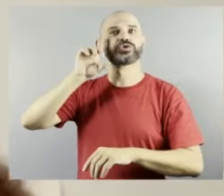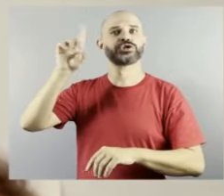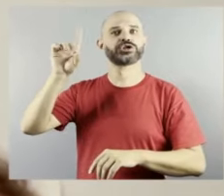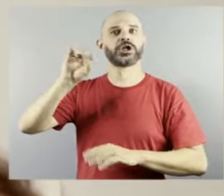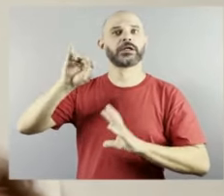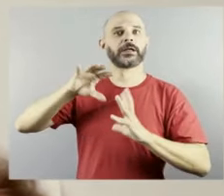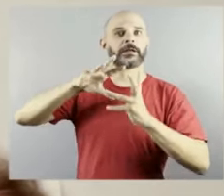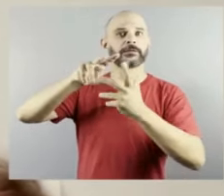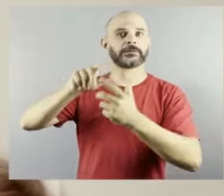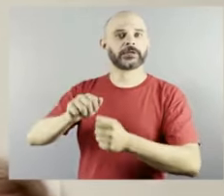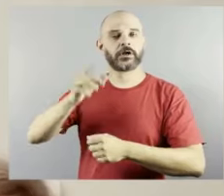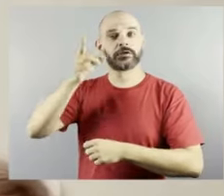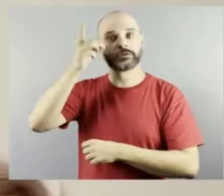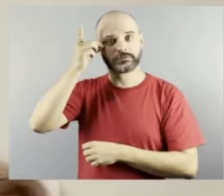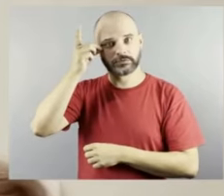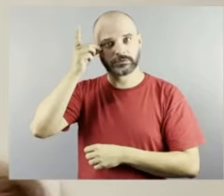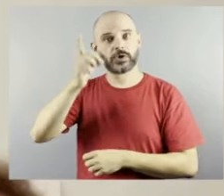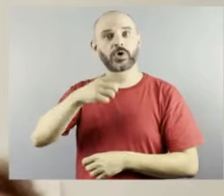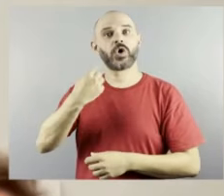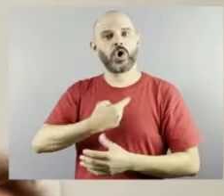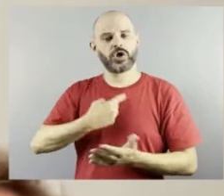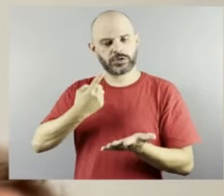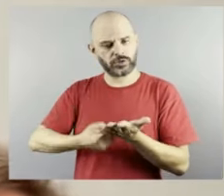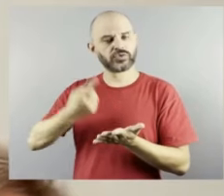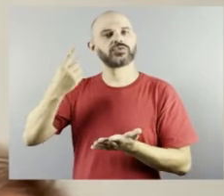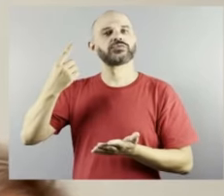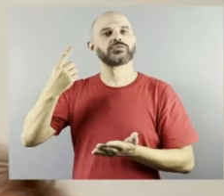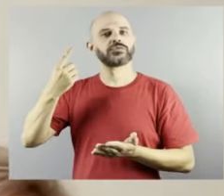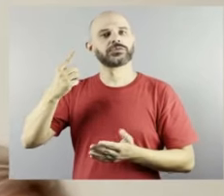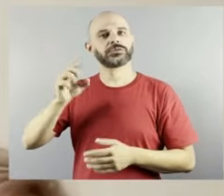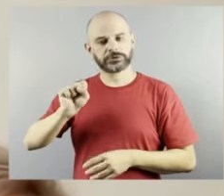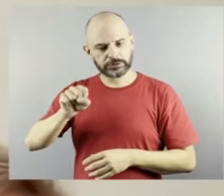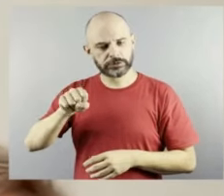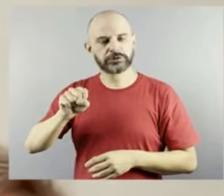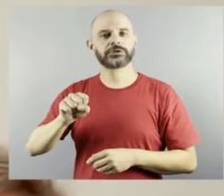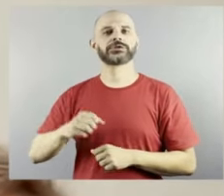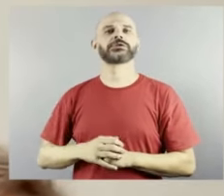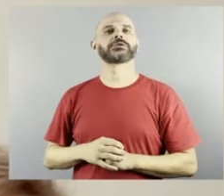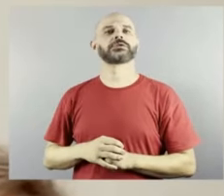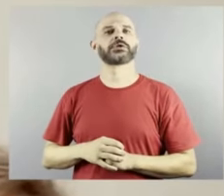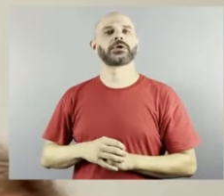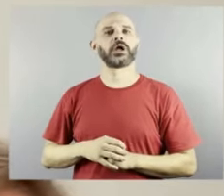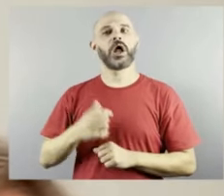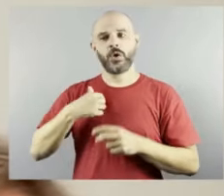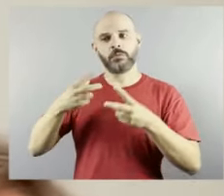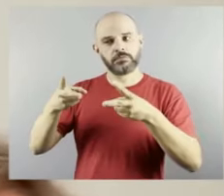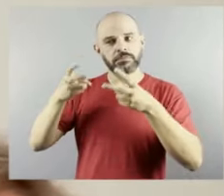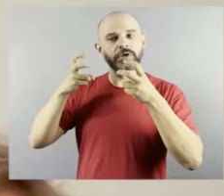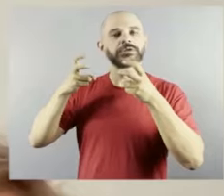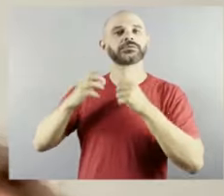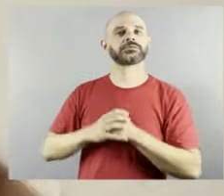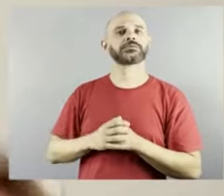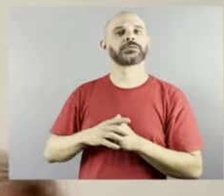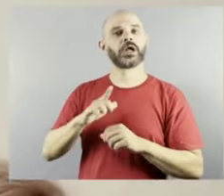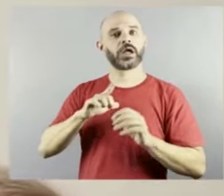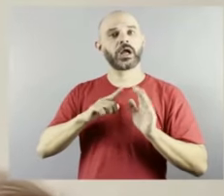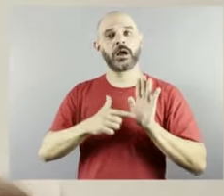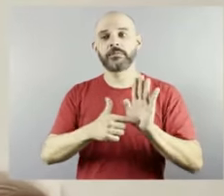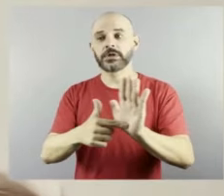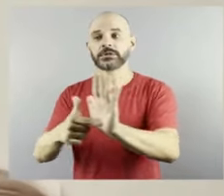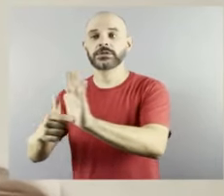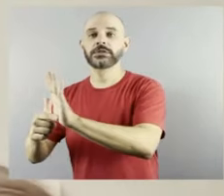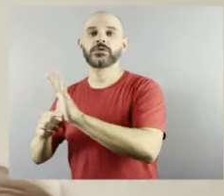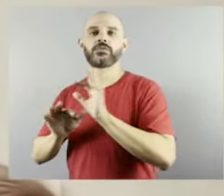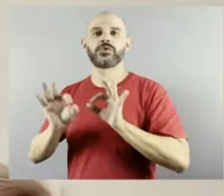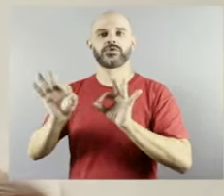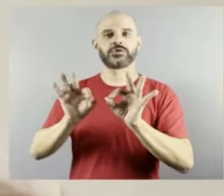a gente já, e eu percebo isso, assim, na apresentação dos projetos, né? Não, a pessoa com Síndrome de Down, não, não